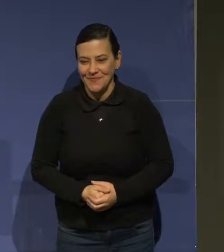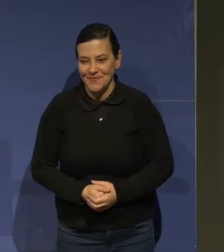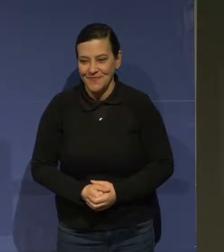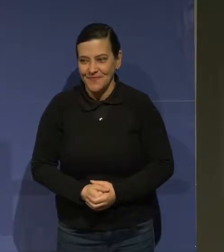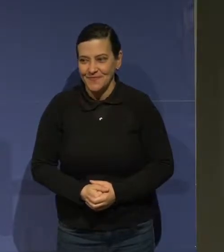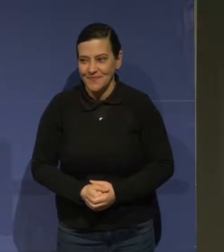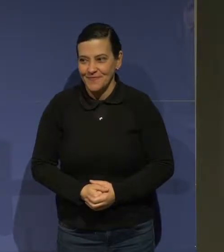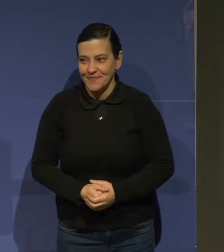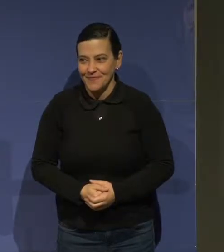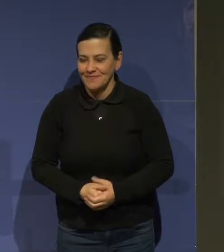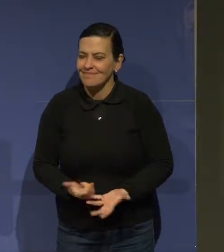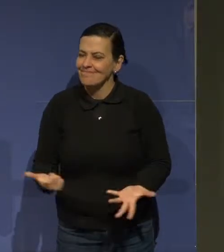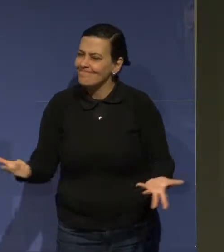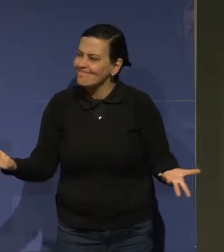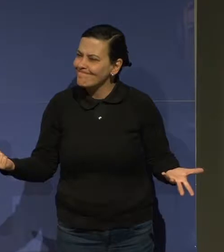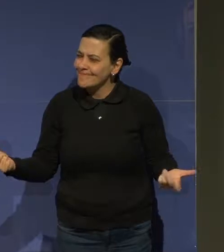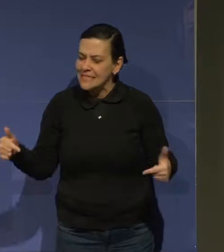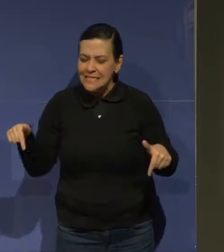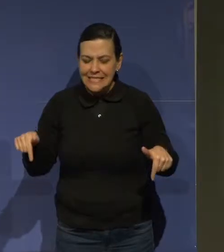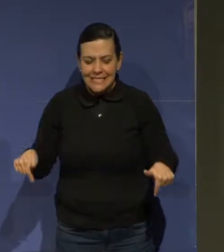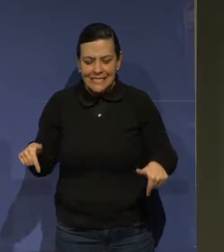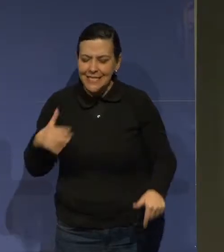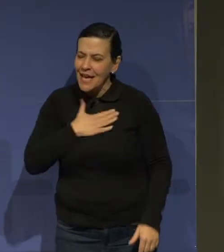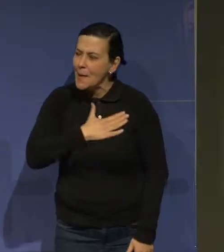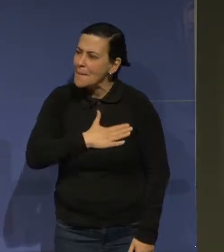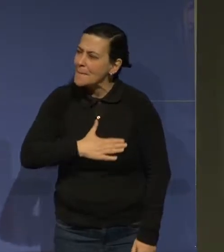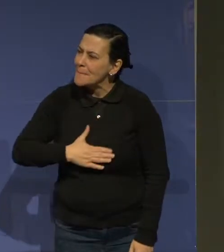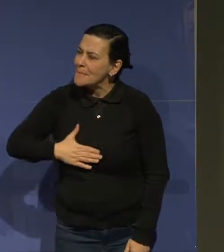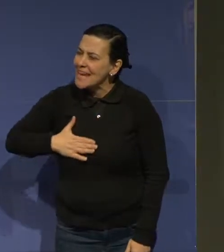Super prazer, honra estar aqui, Ronaldo.